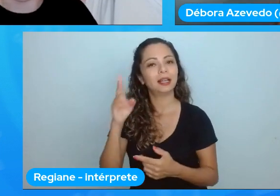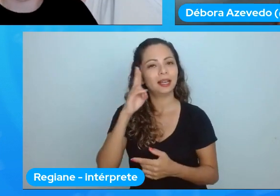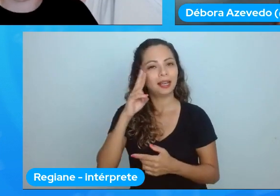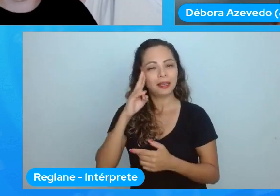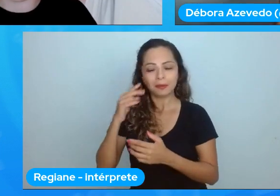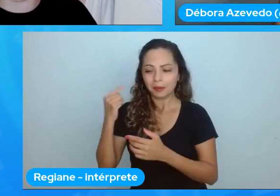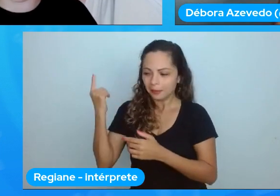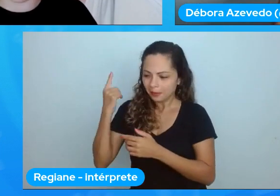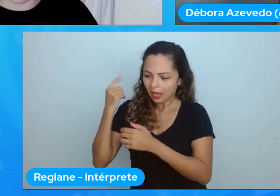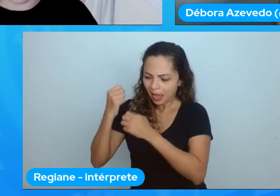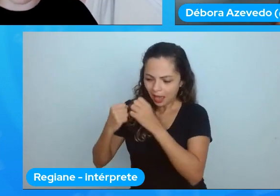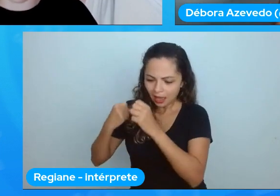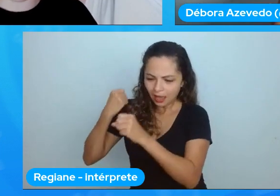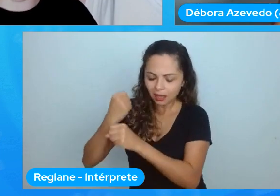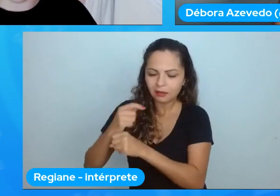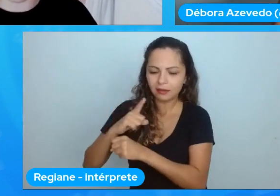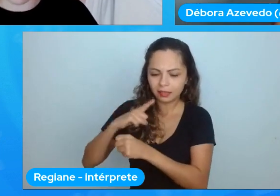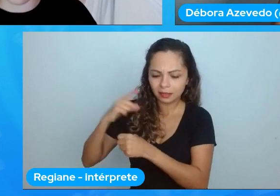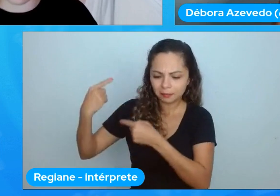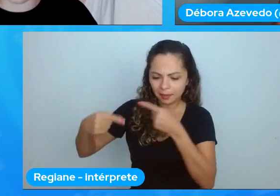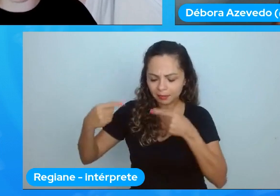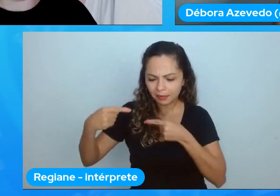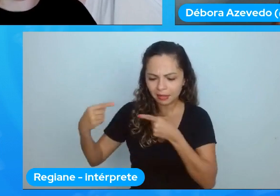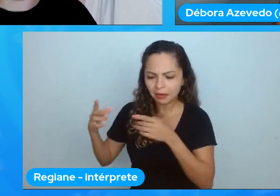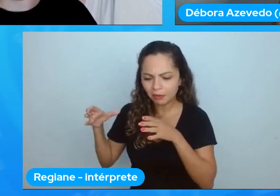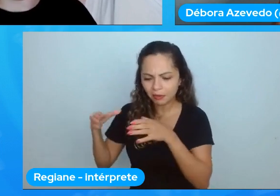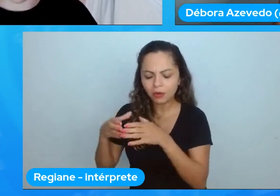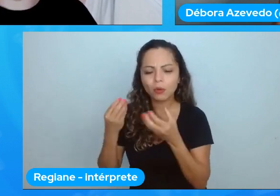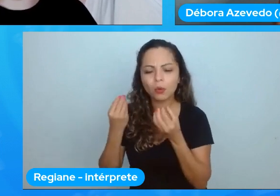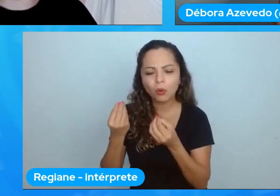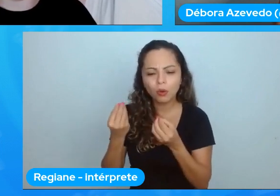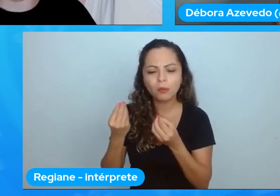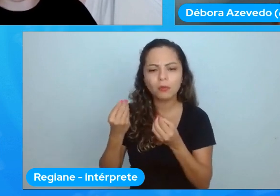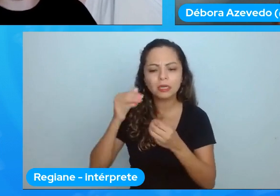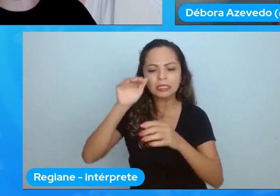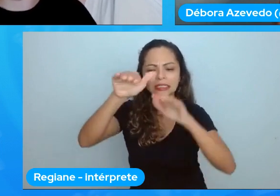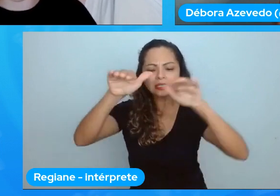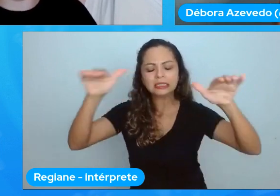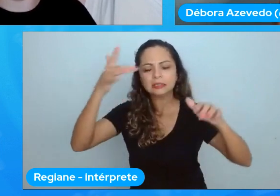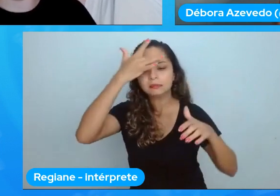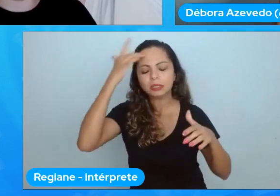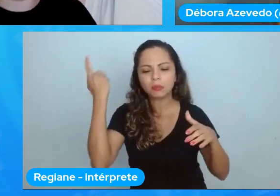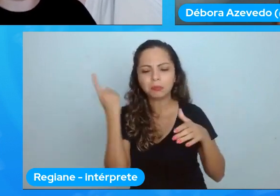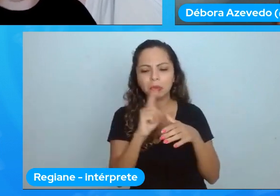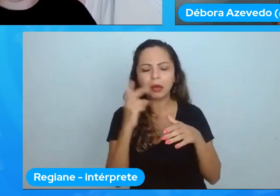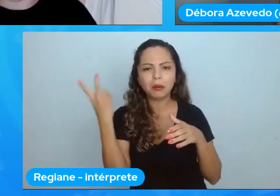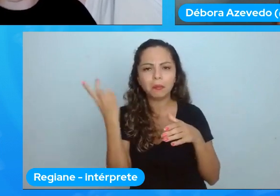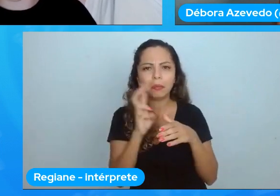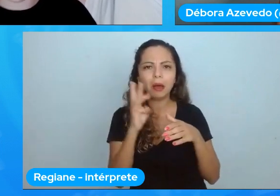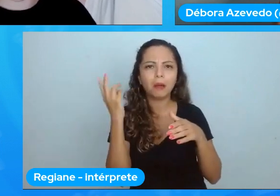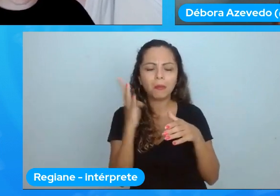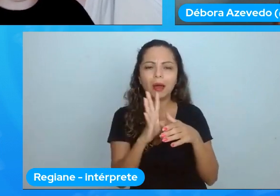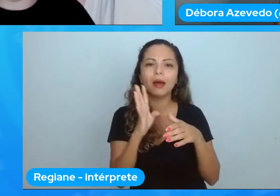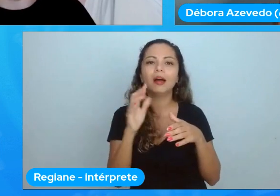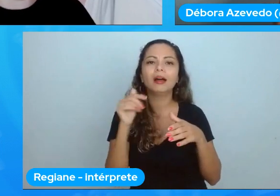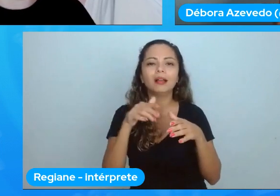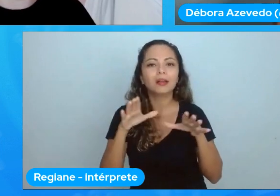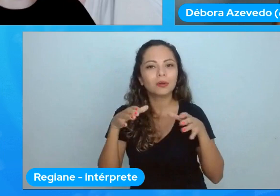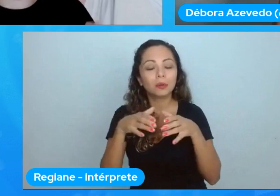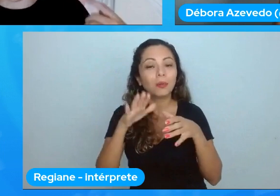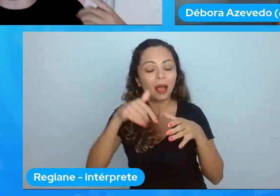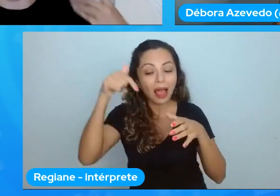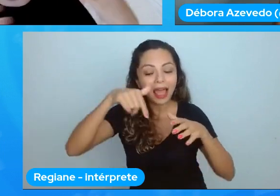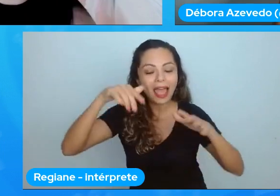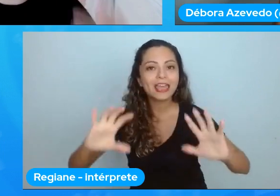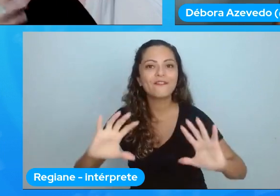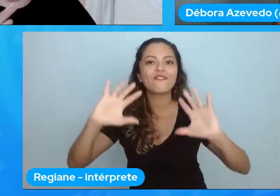Pai Ladies a gente estava discutindo tipo como é que a gente vai atrair as pessoas para virem no nosso evento quando elas sabem que